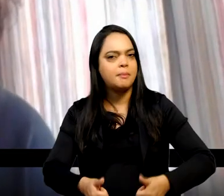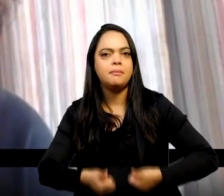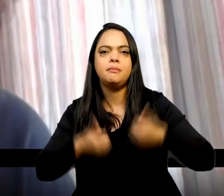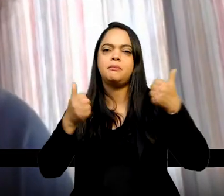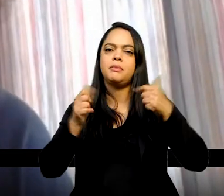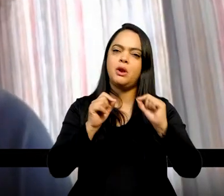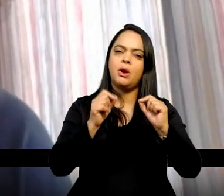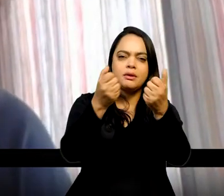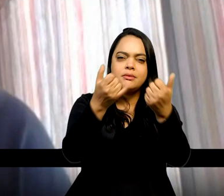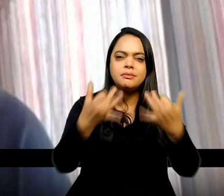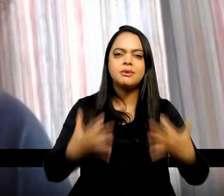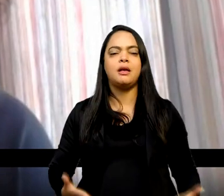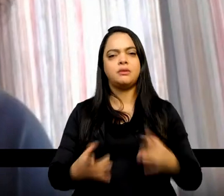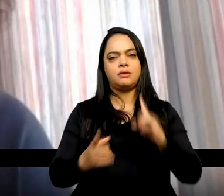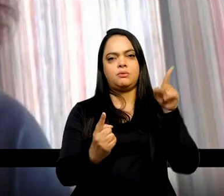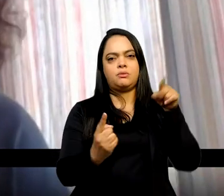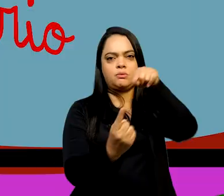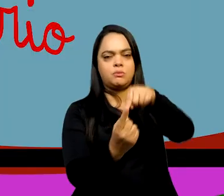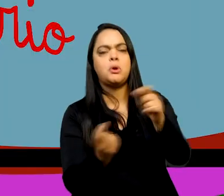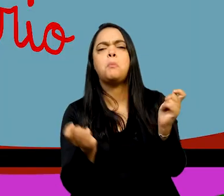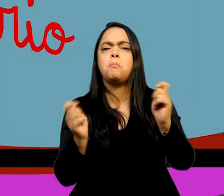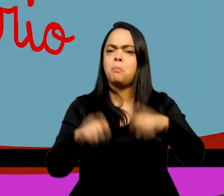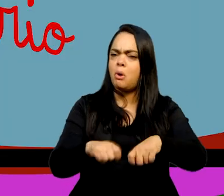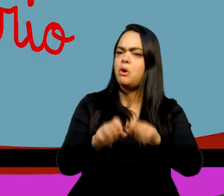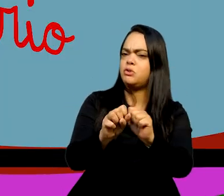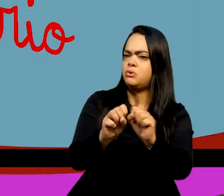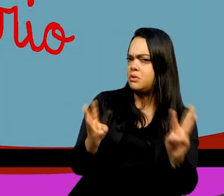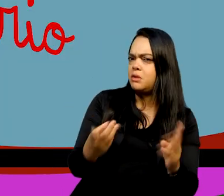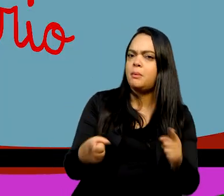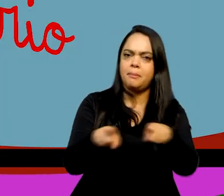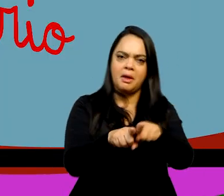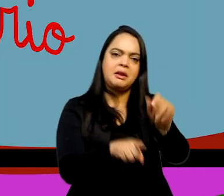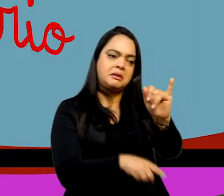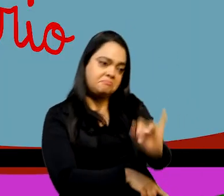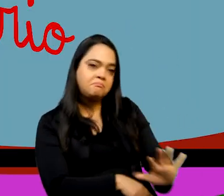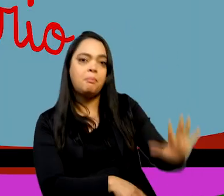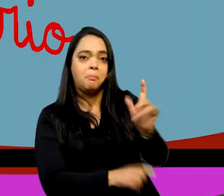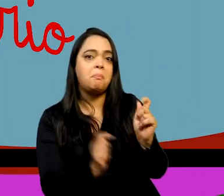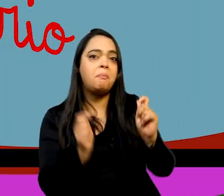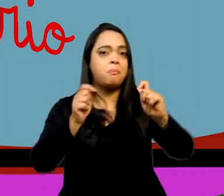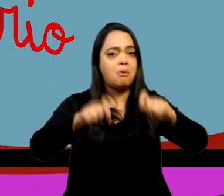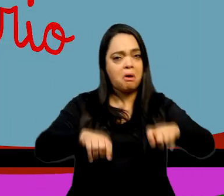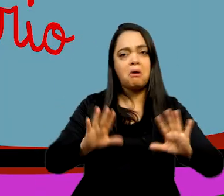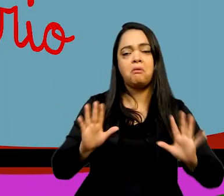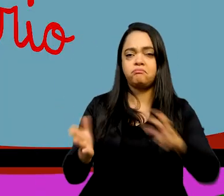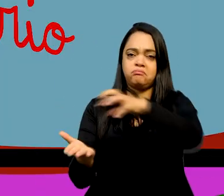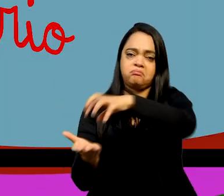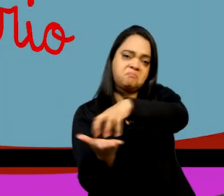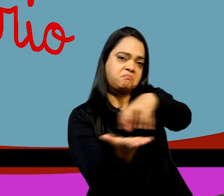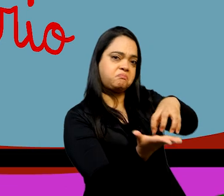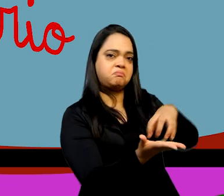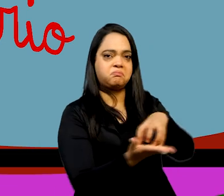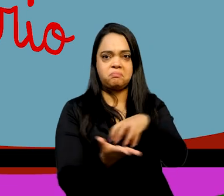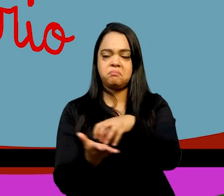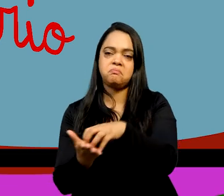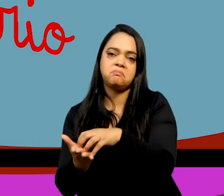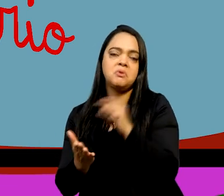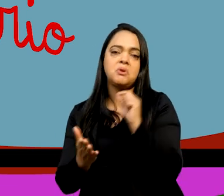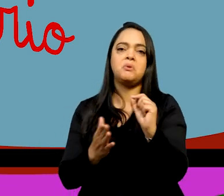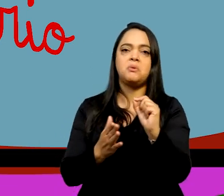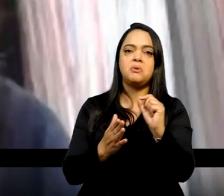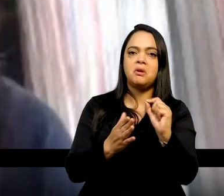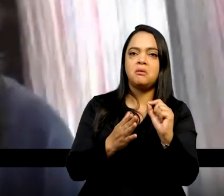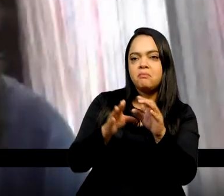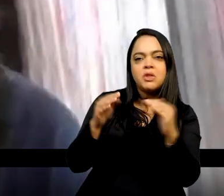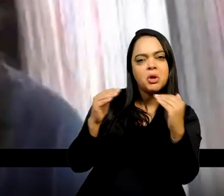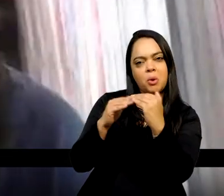finalidades, o Portal poderá buscar fazer parcerias internacionais também com organismos e instituições que comungam seus princípios.